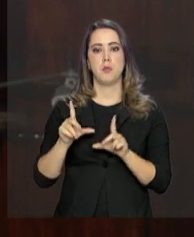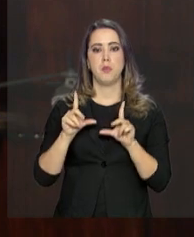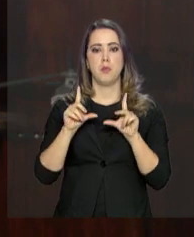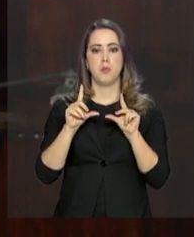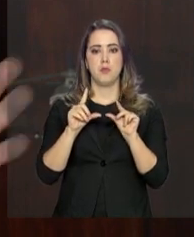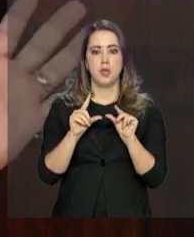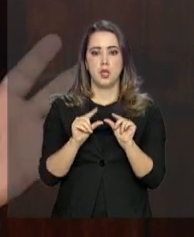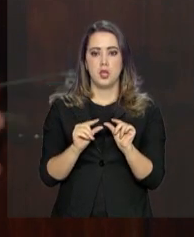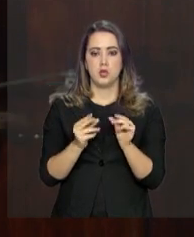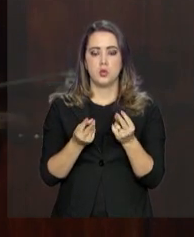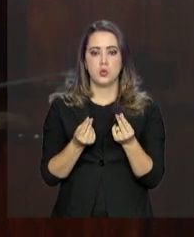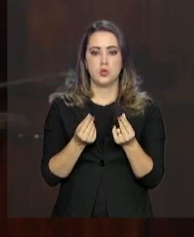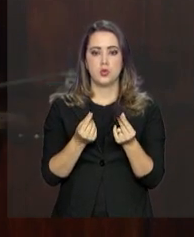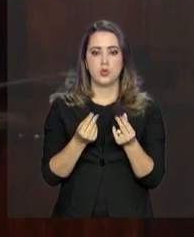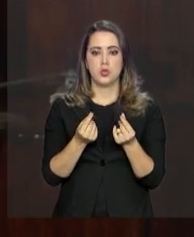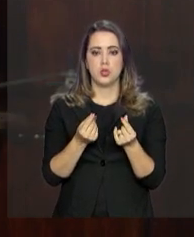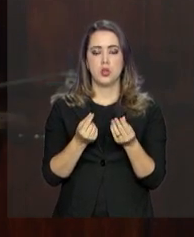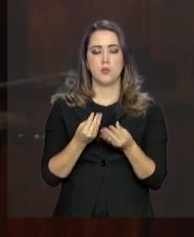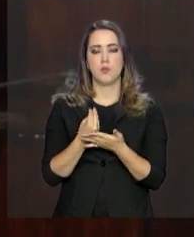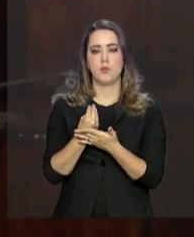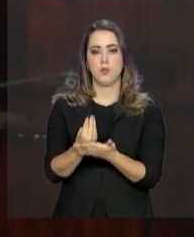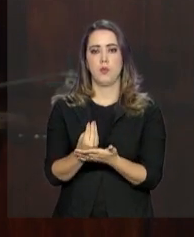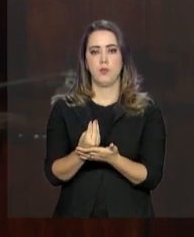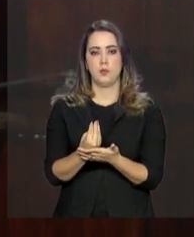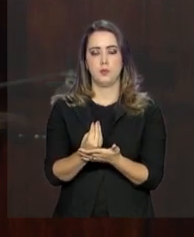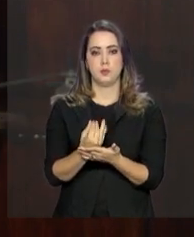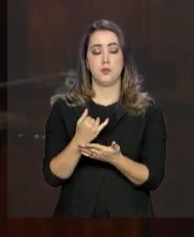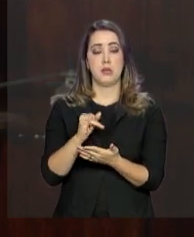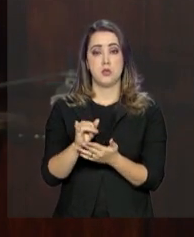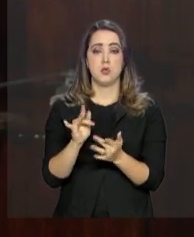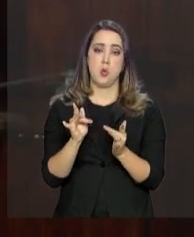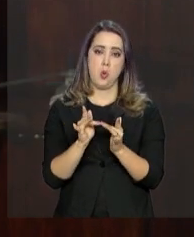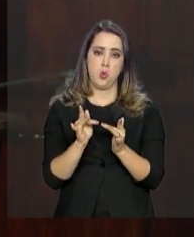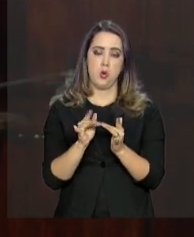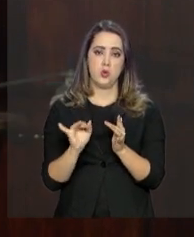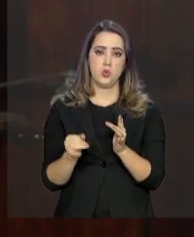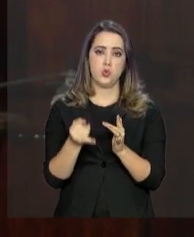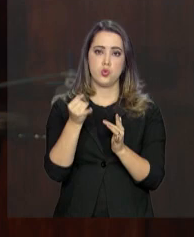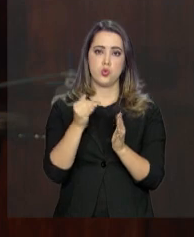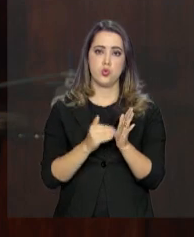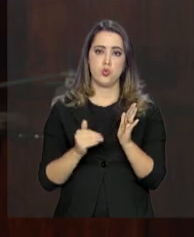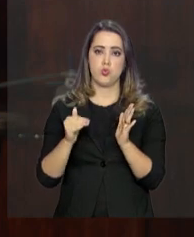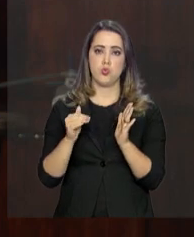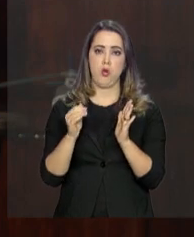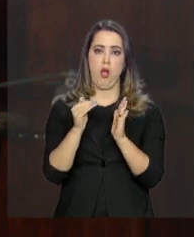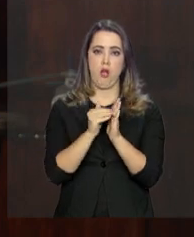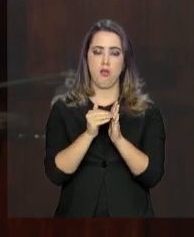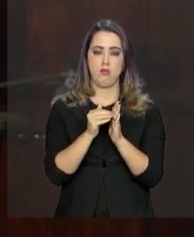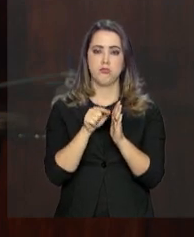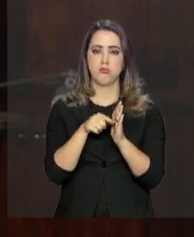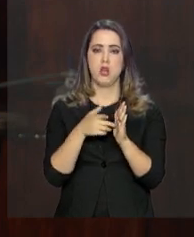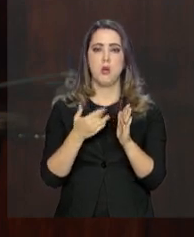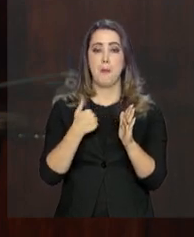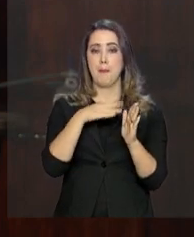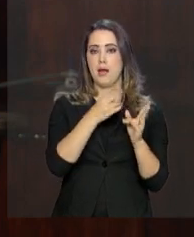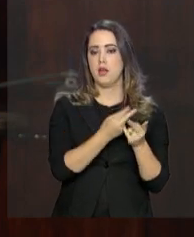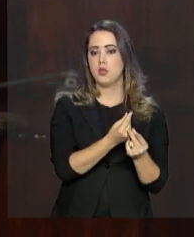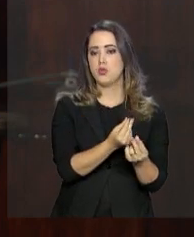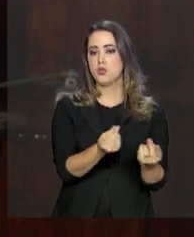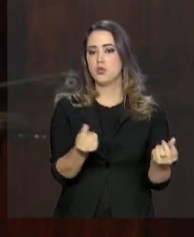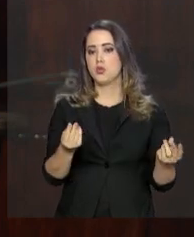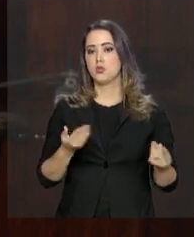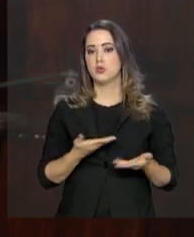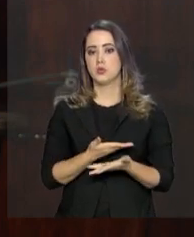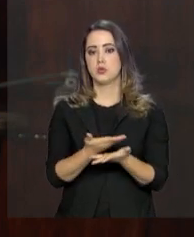dinheiro disponível, porque a conta é a mesma. Se eu aceito pagar um juro um pouco mais caro, eu tenho mais dinheiro disponível para